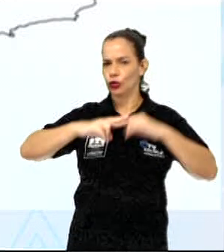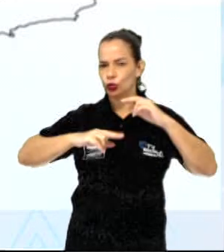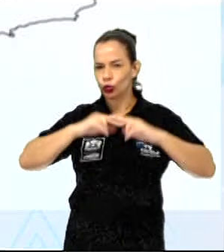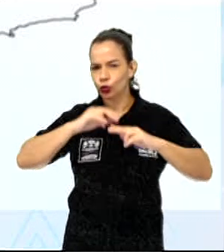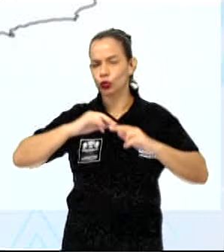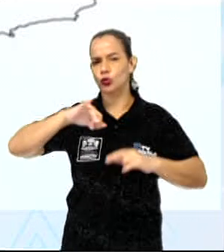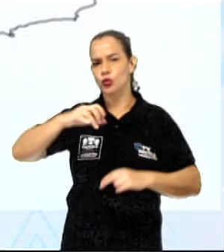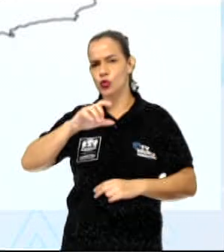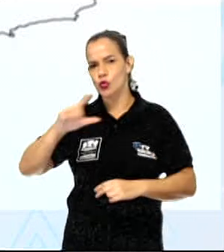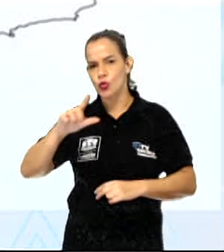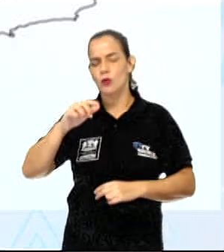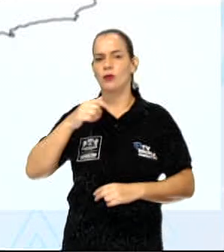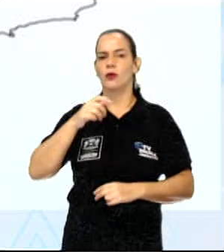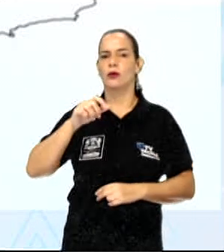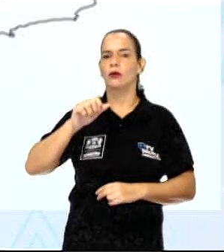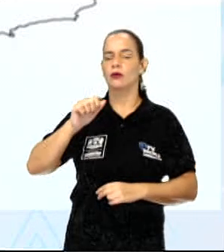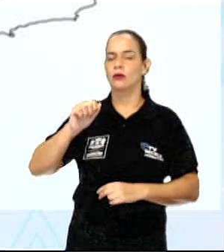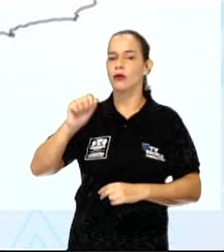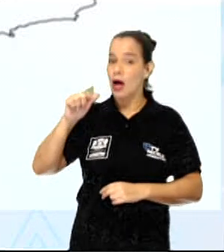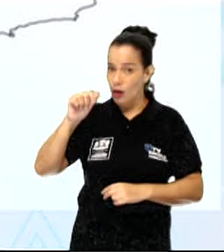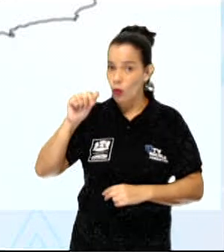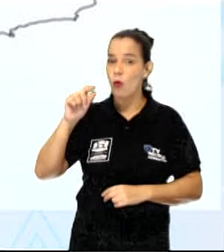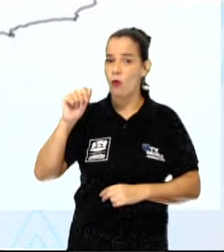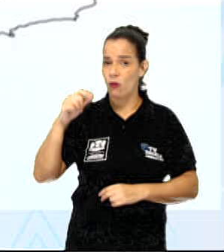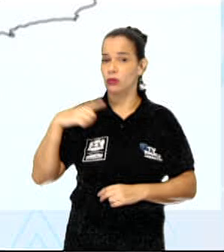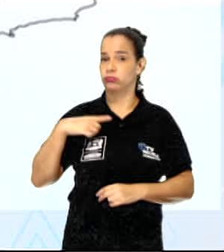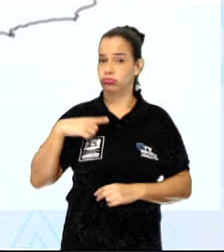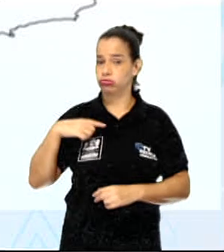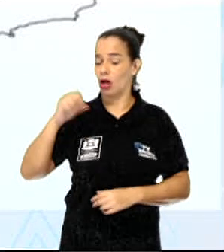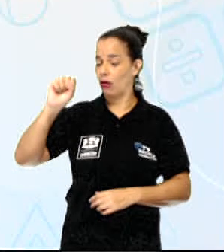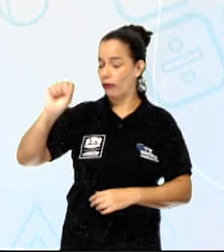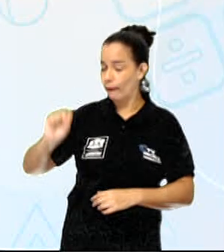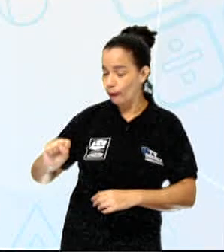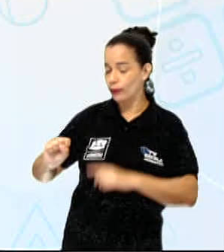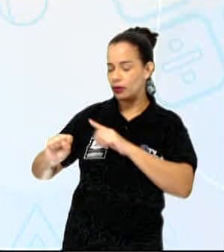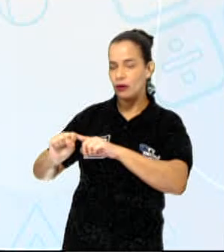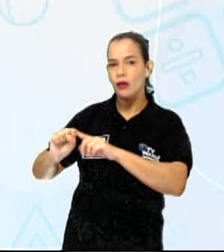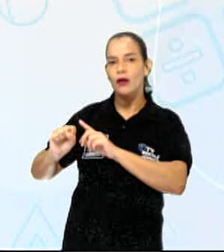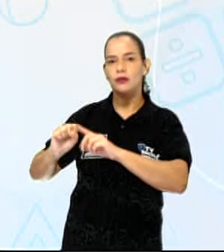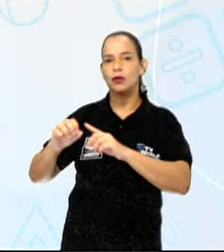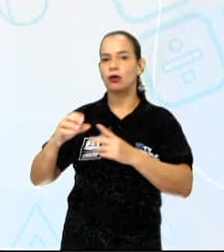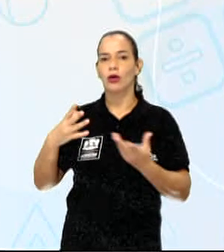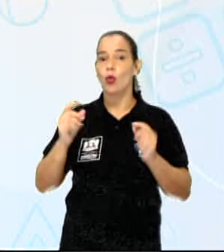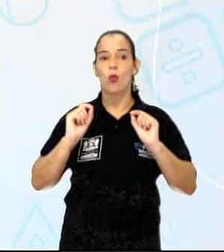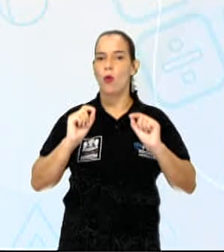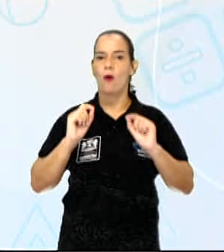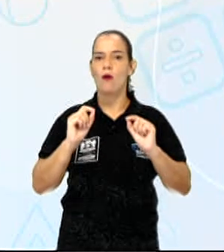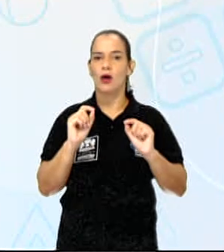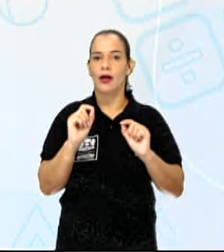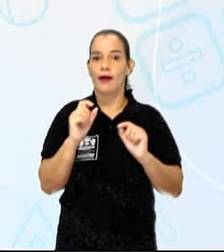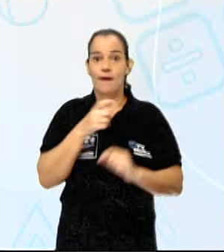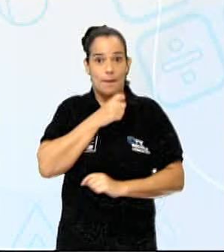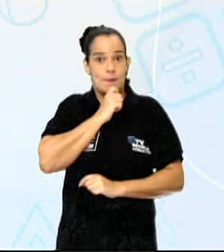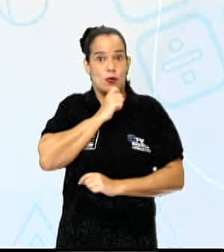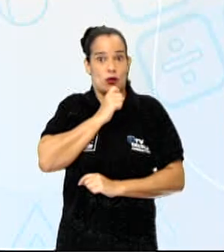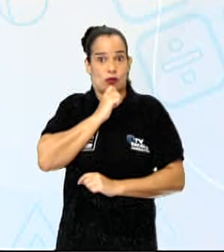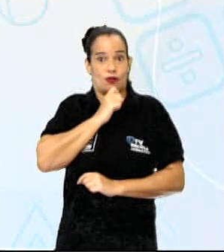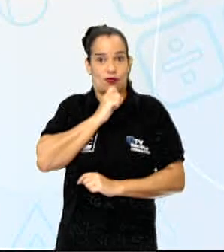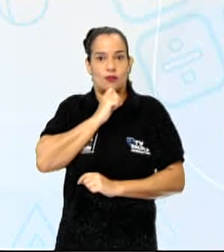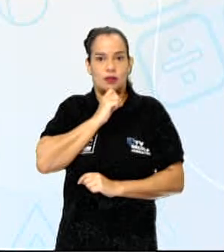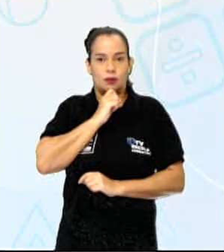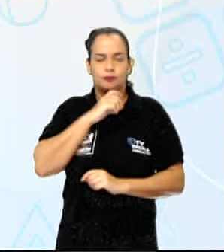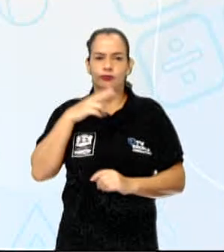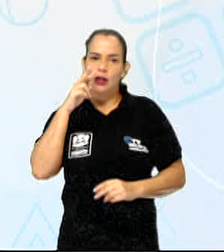agosto, essa região, ela enfrenta baixas temperaturas. E aí você olha para as pradarias assim e